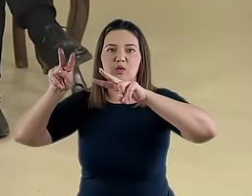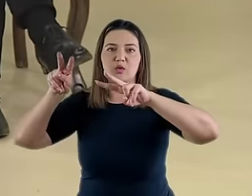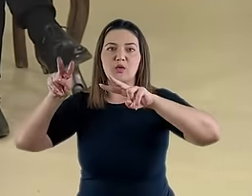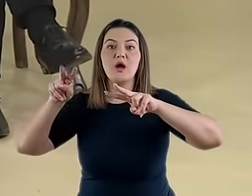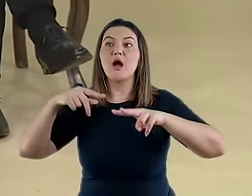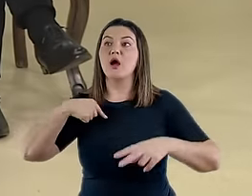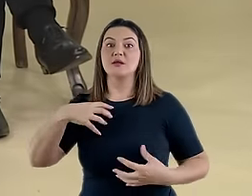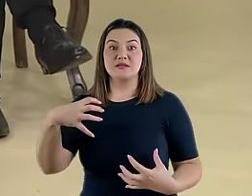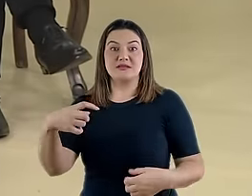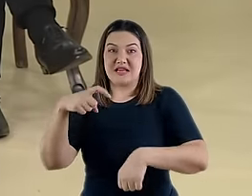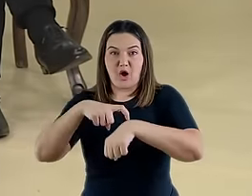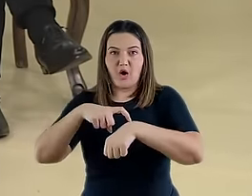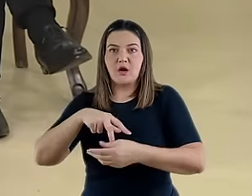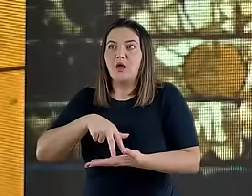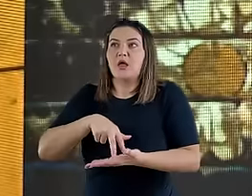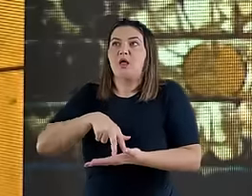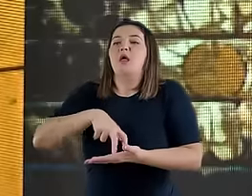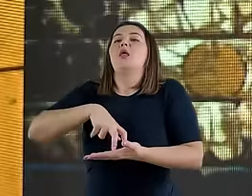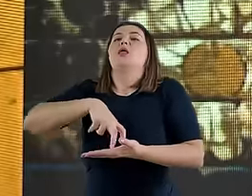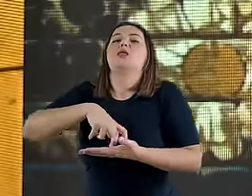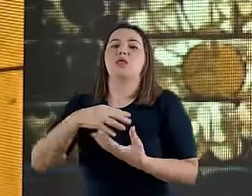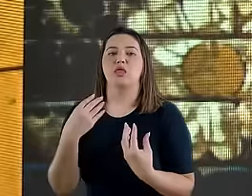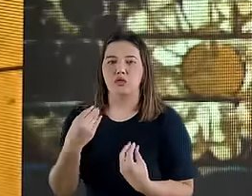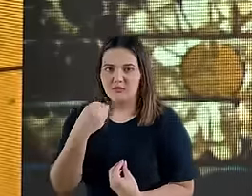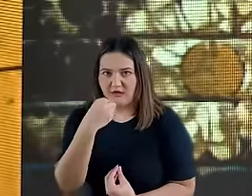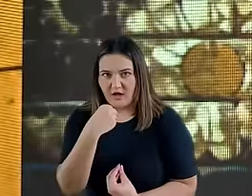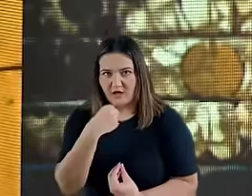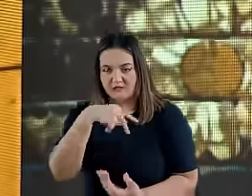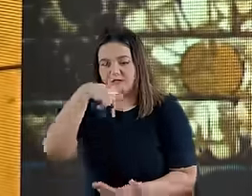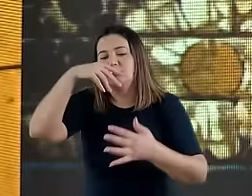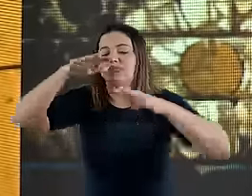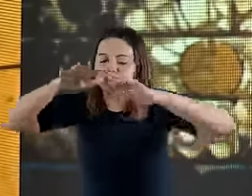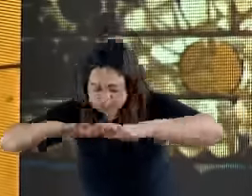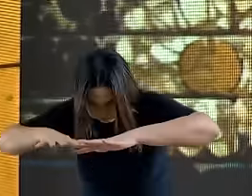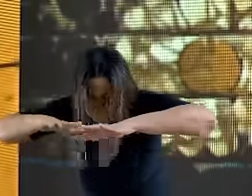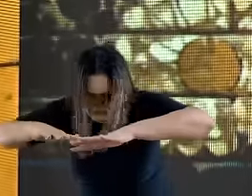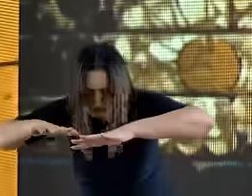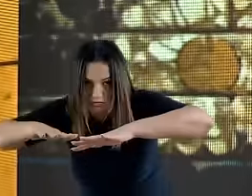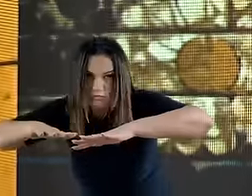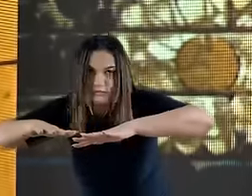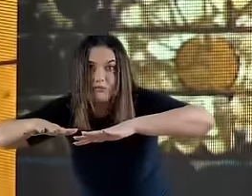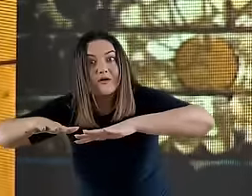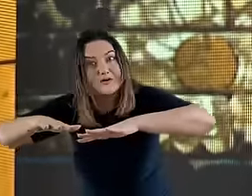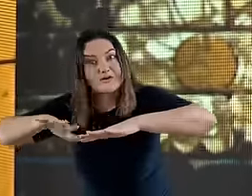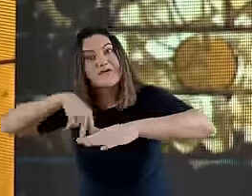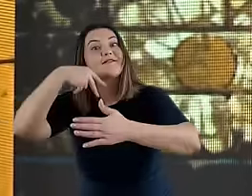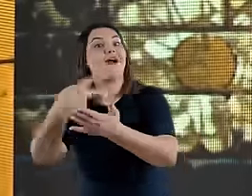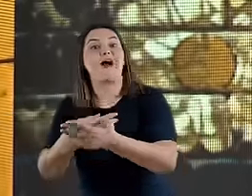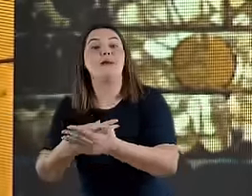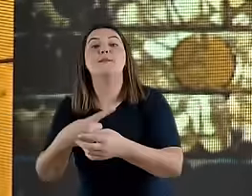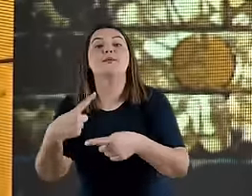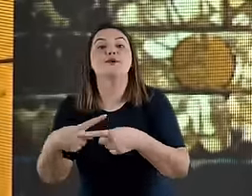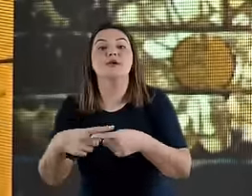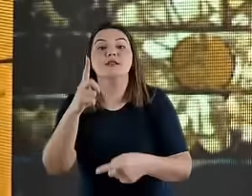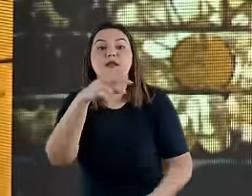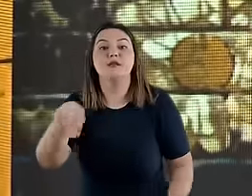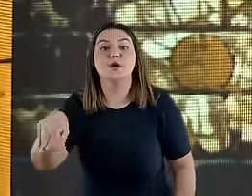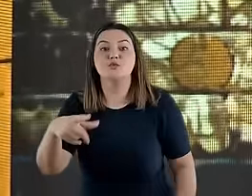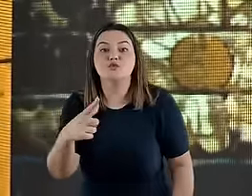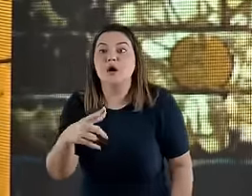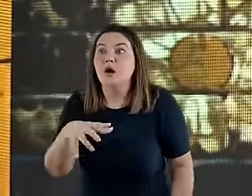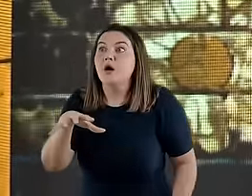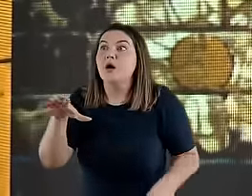restou no profeta. Ele, de acordo com a Bíblia, caiu desfalecido. O fato é que Daniel estava sem